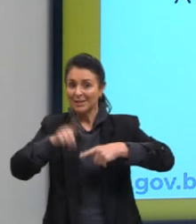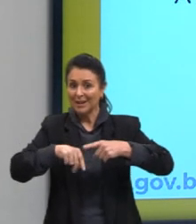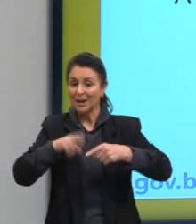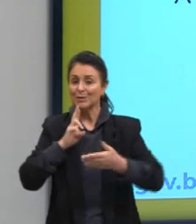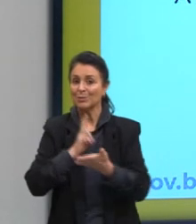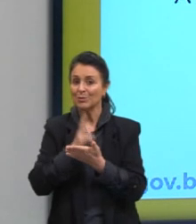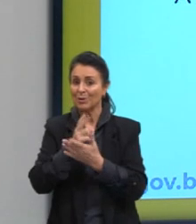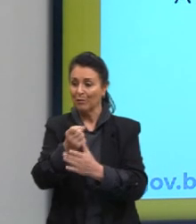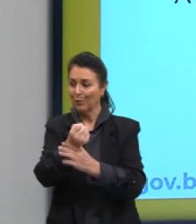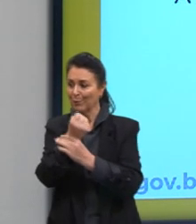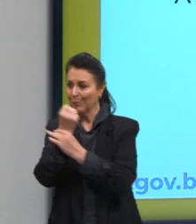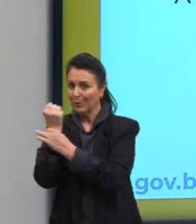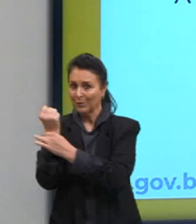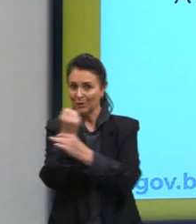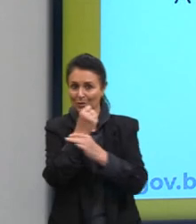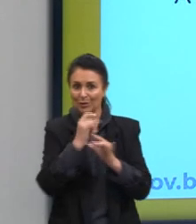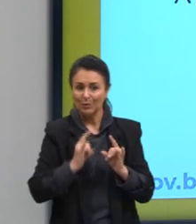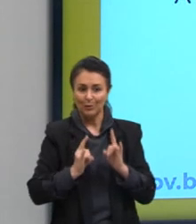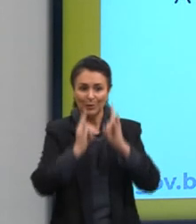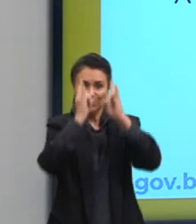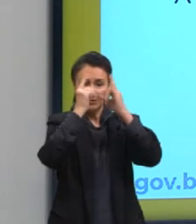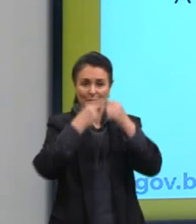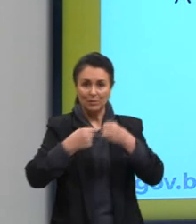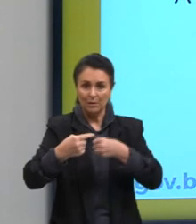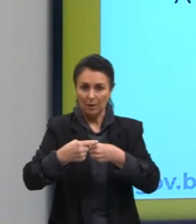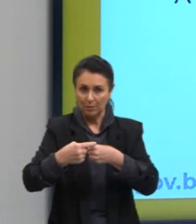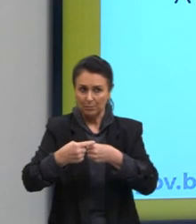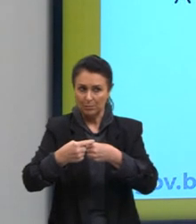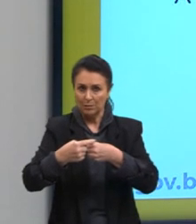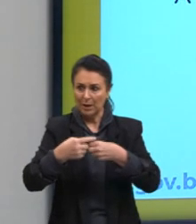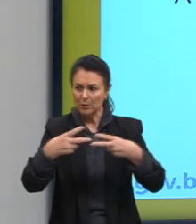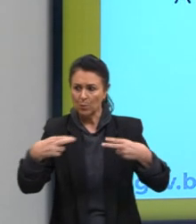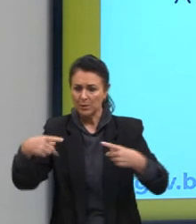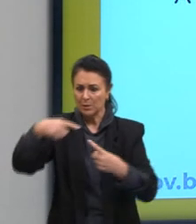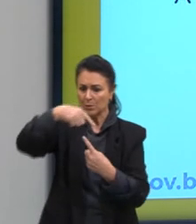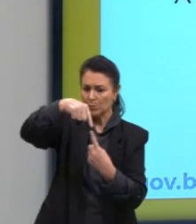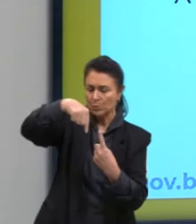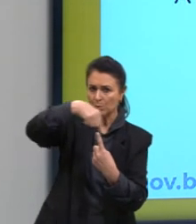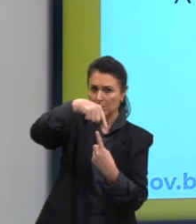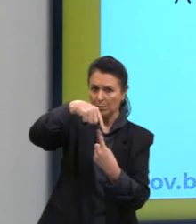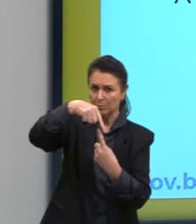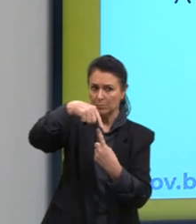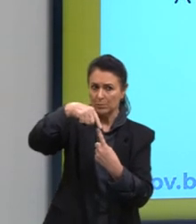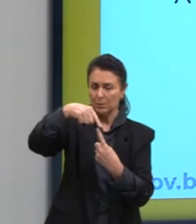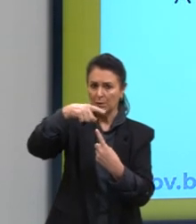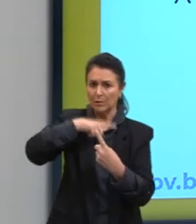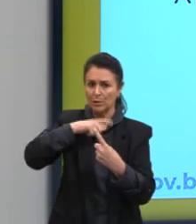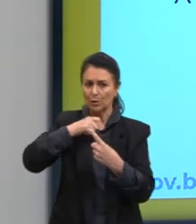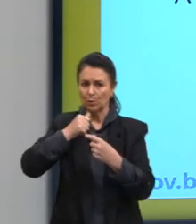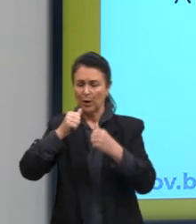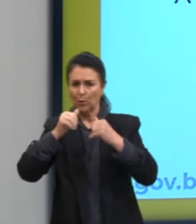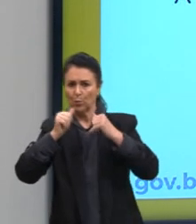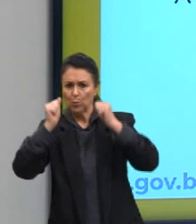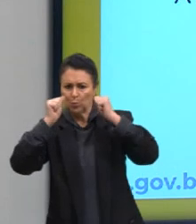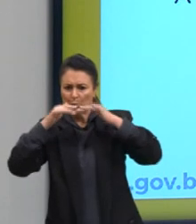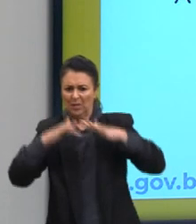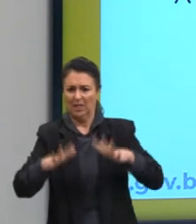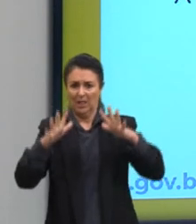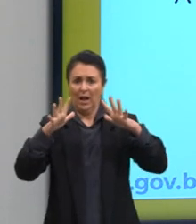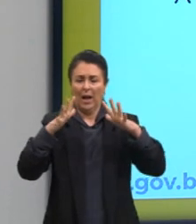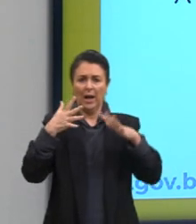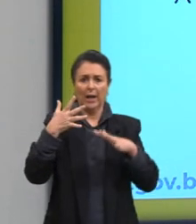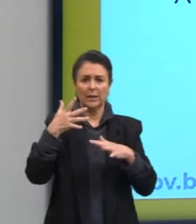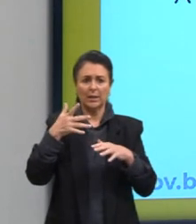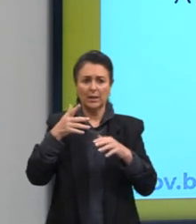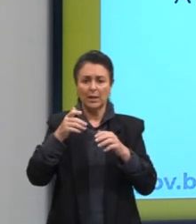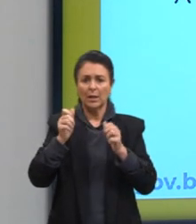edifícios e cidades. As relíquias dos santos, promovendo curas milagrosas, sendo levadas em solenes